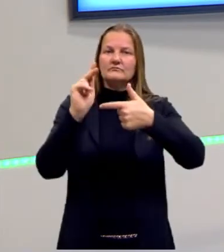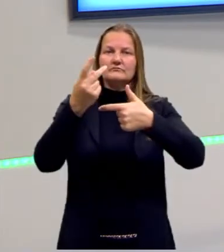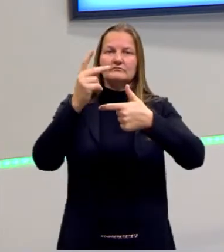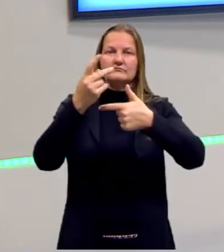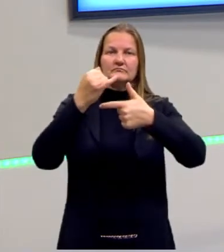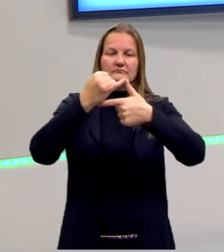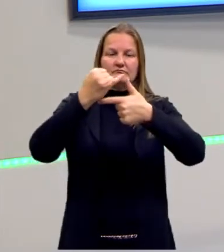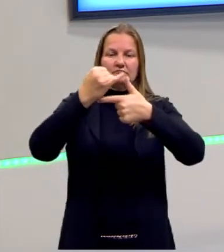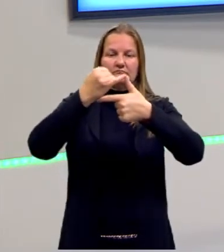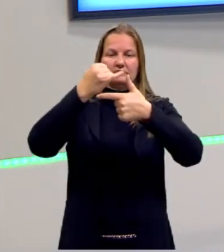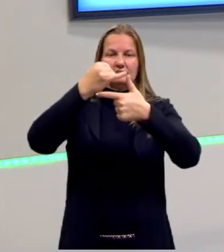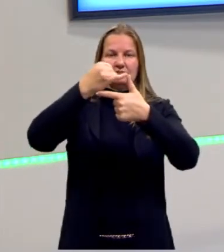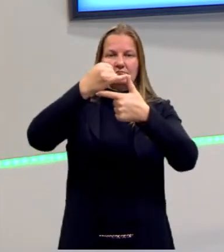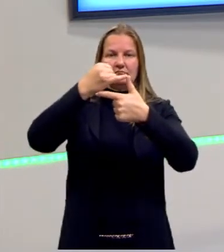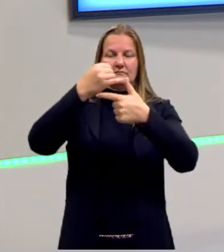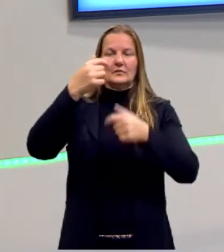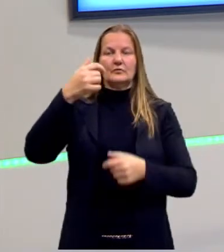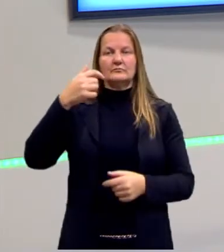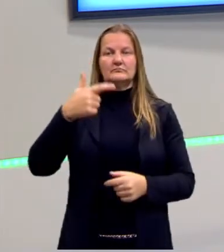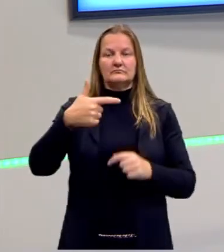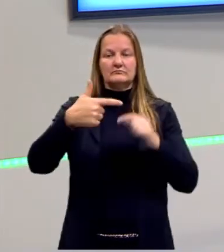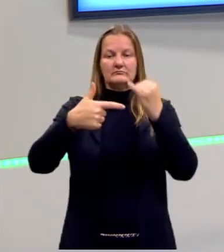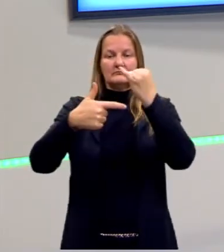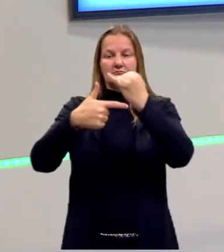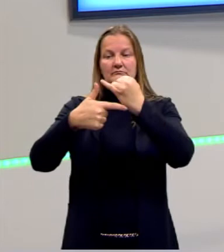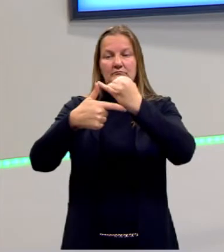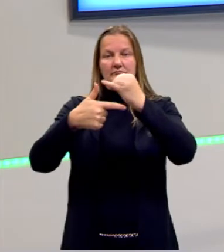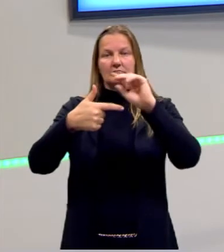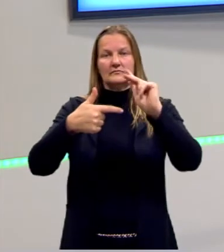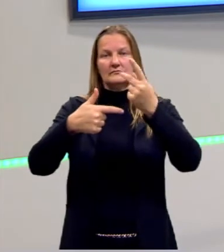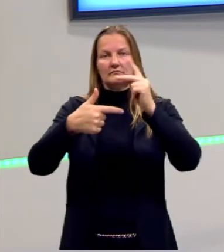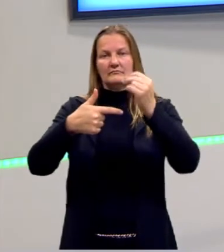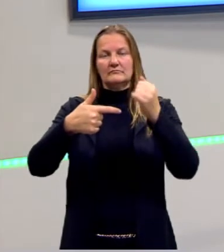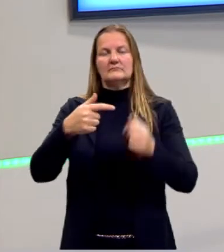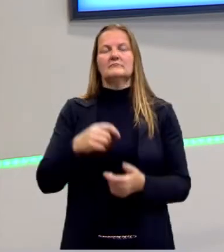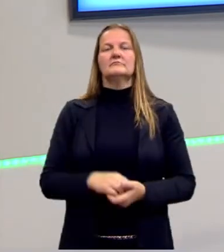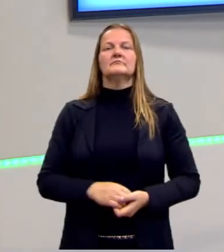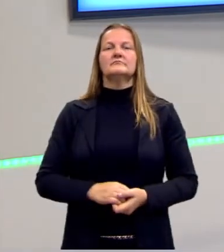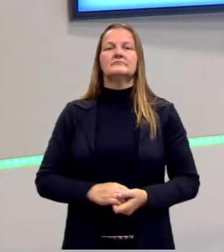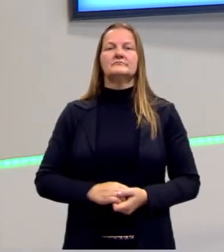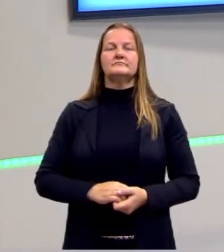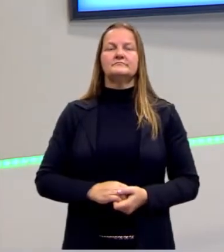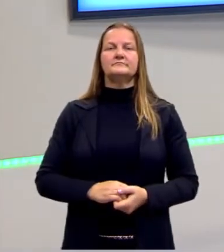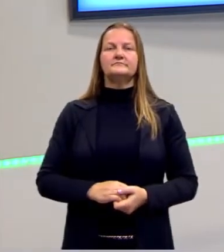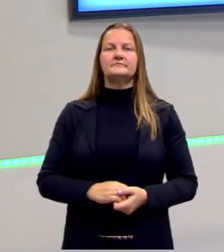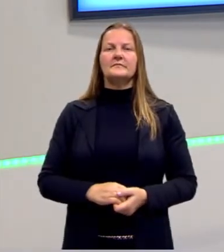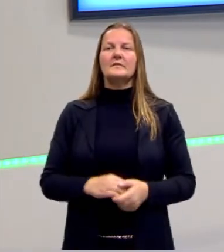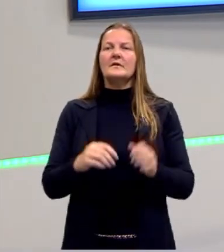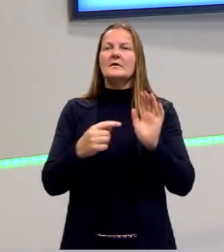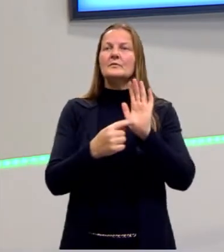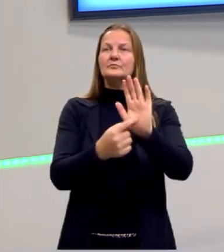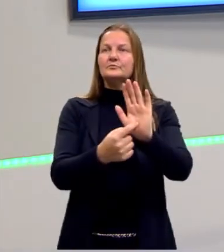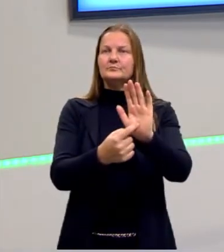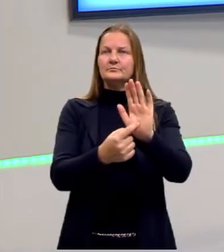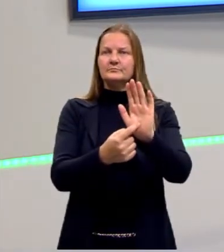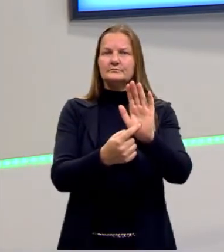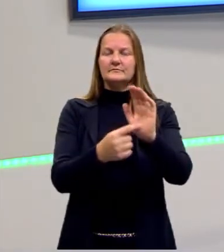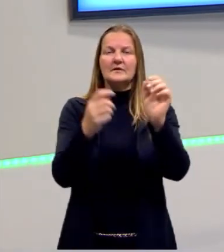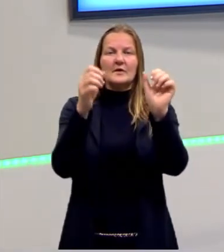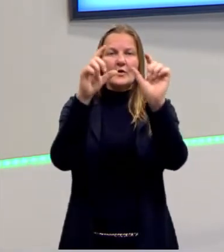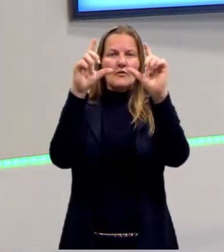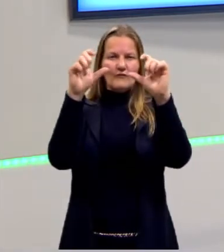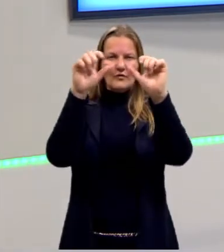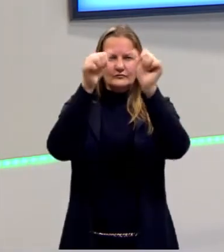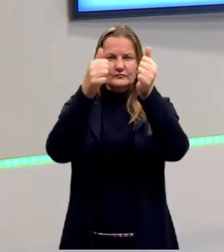o mesmo lado, que é o lado oposto ao ângulo de 90 graus. Aqui, então, eu deixei a figura. Nós